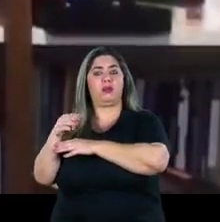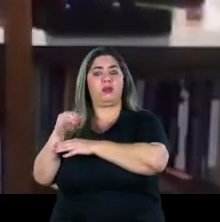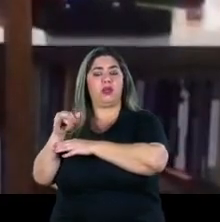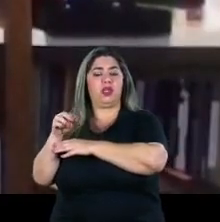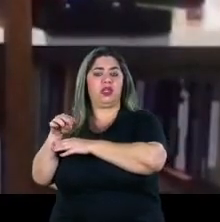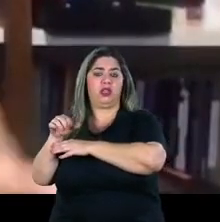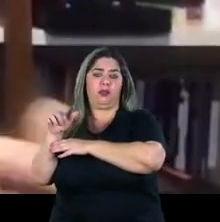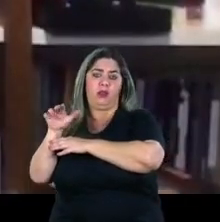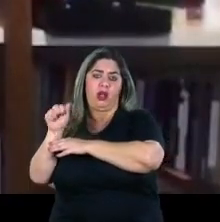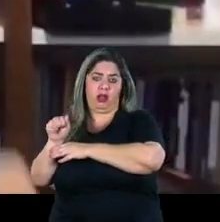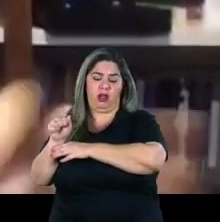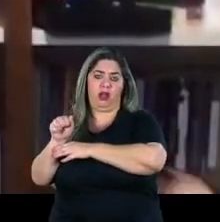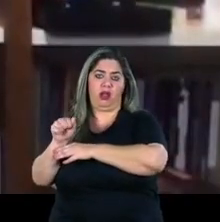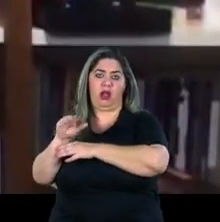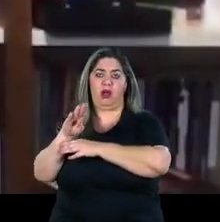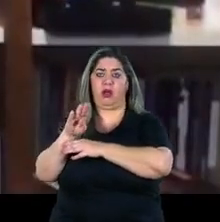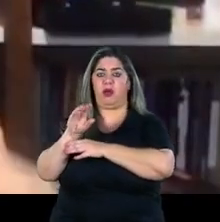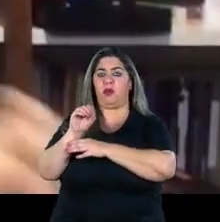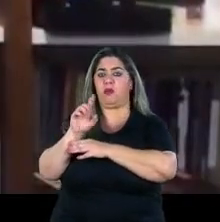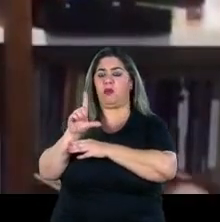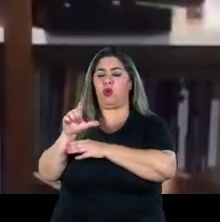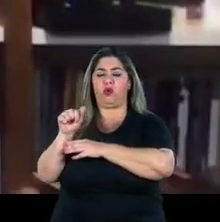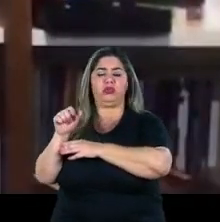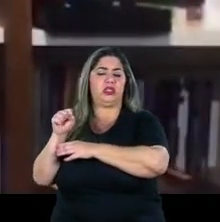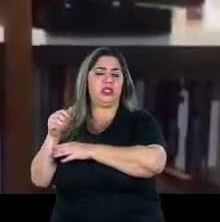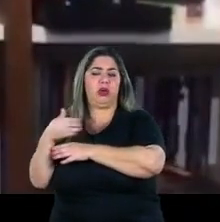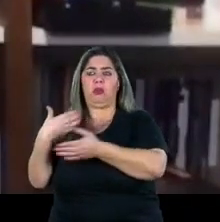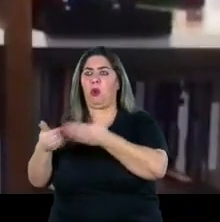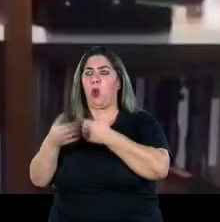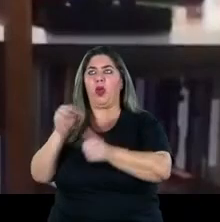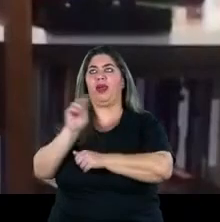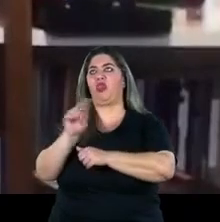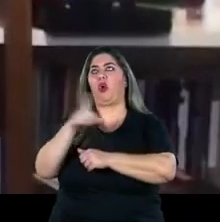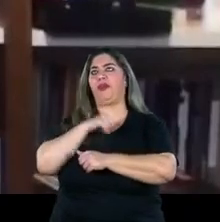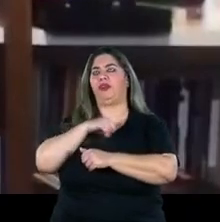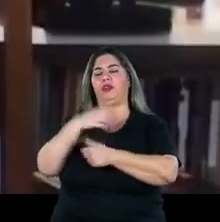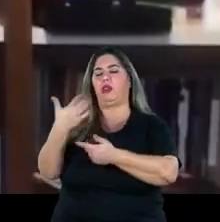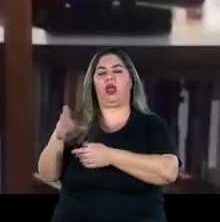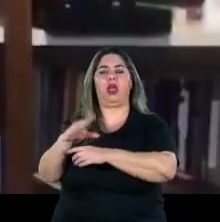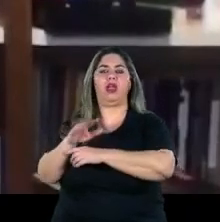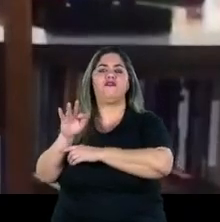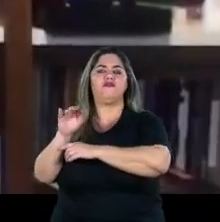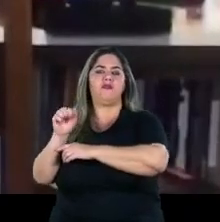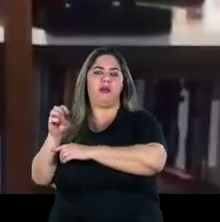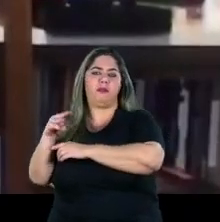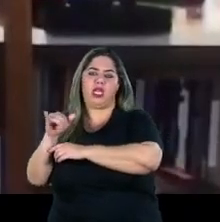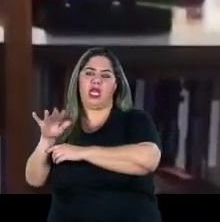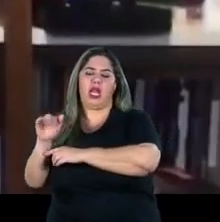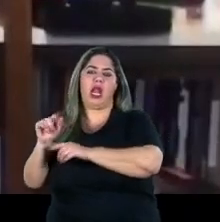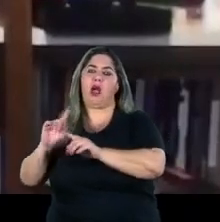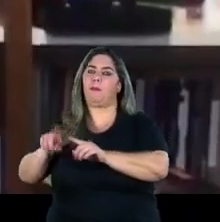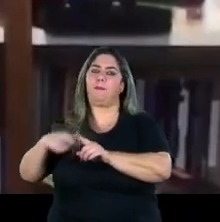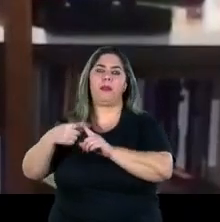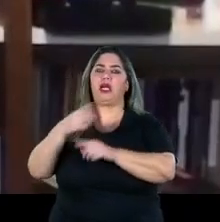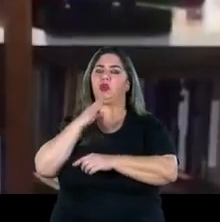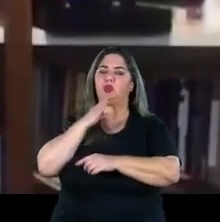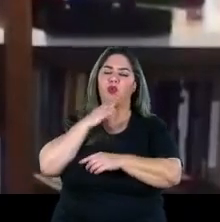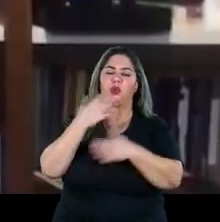bolsa família bolsa o nome que tiver mas bolsa família que foi a mais estabelecida e mais mais